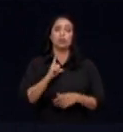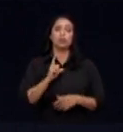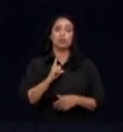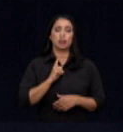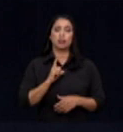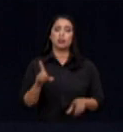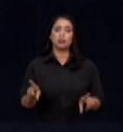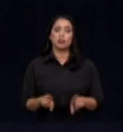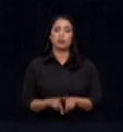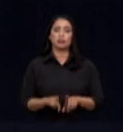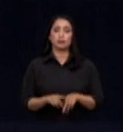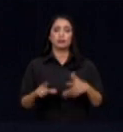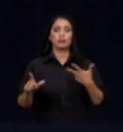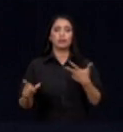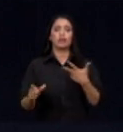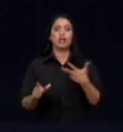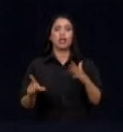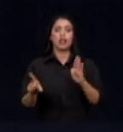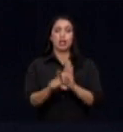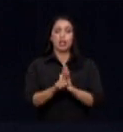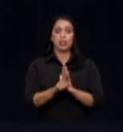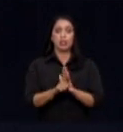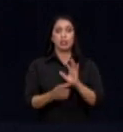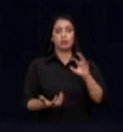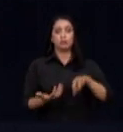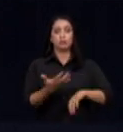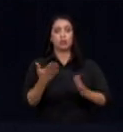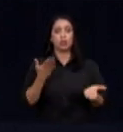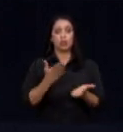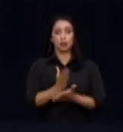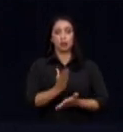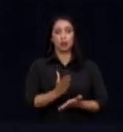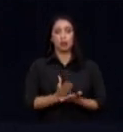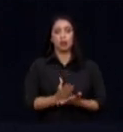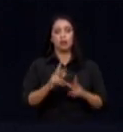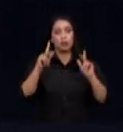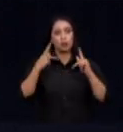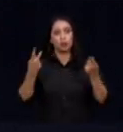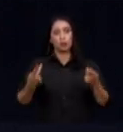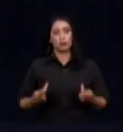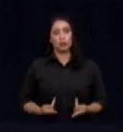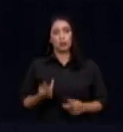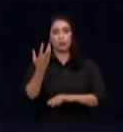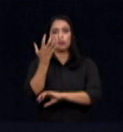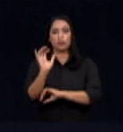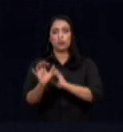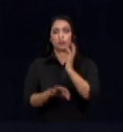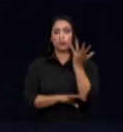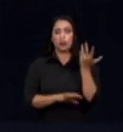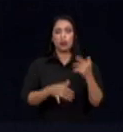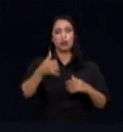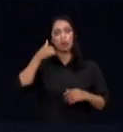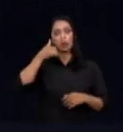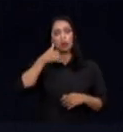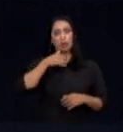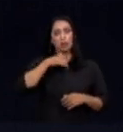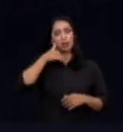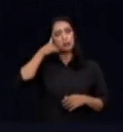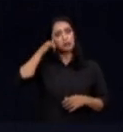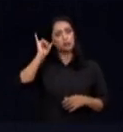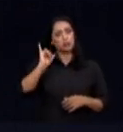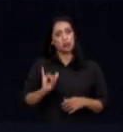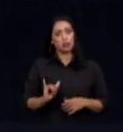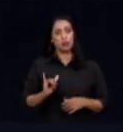composta também pelas leis que o Congresso aprova, pelas interações humanas com a flora e com a fauna, pelas exigências de mercado, entre outros